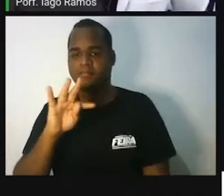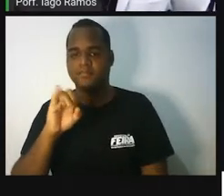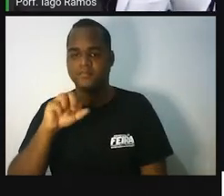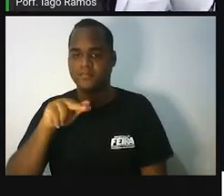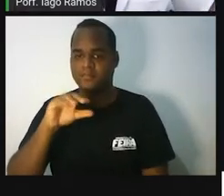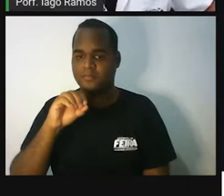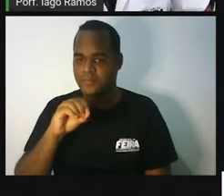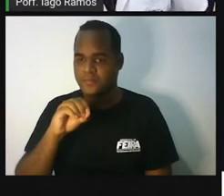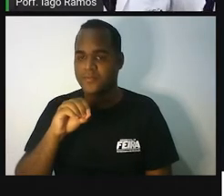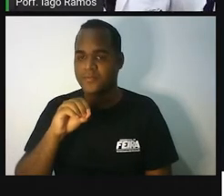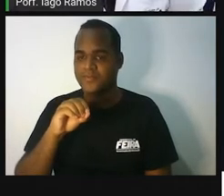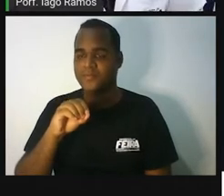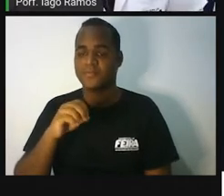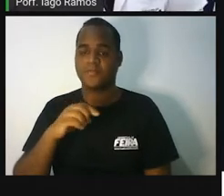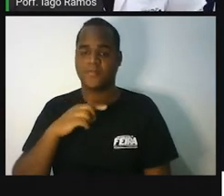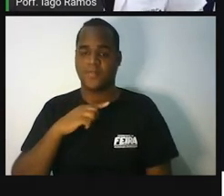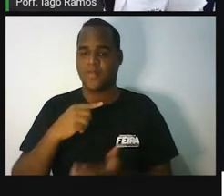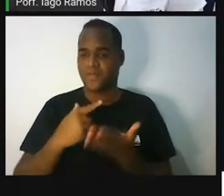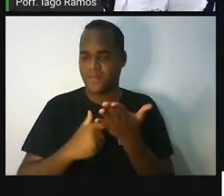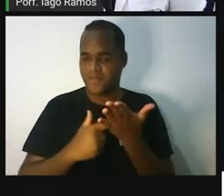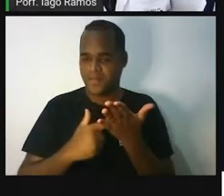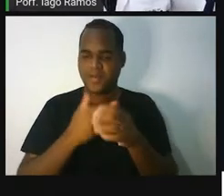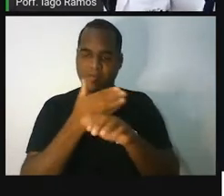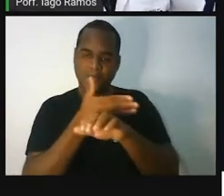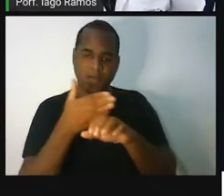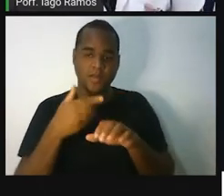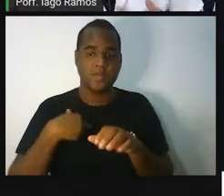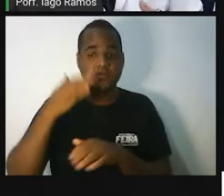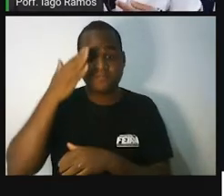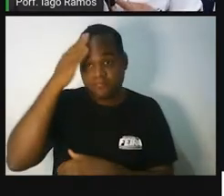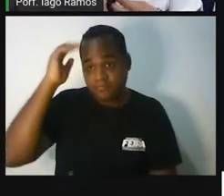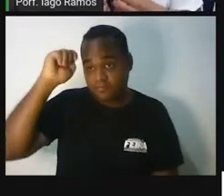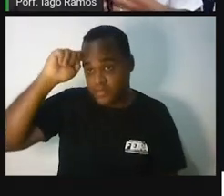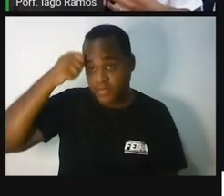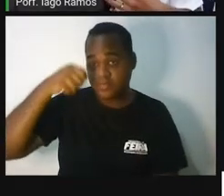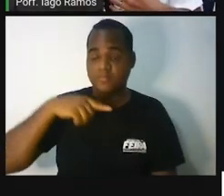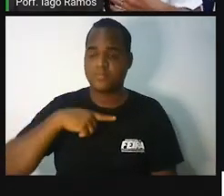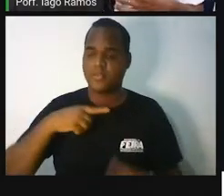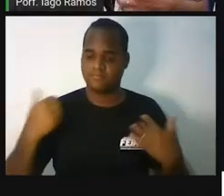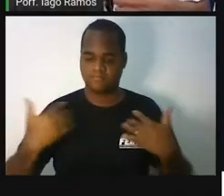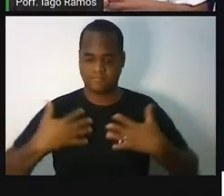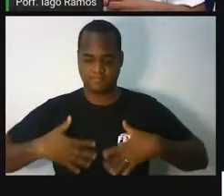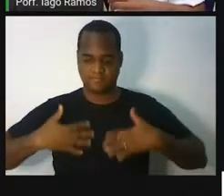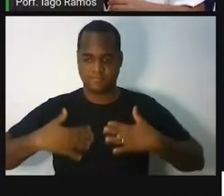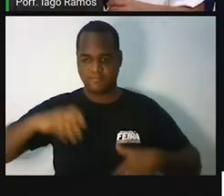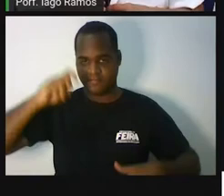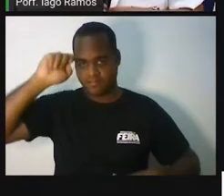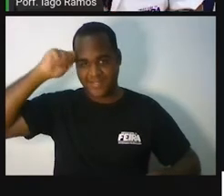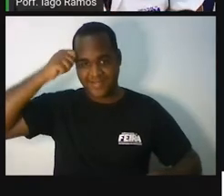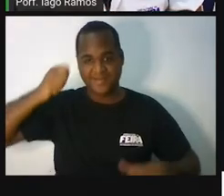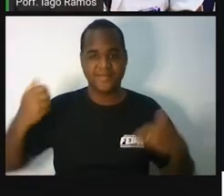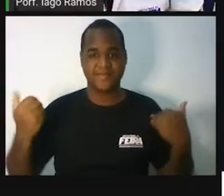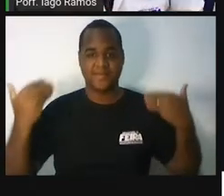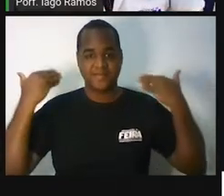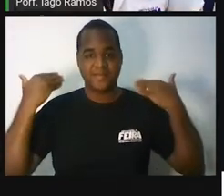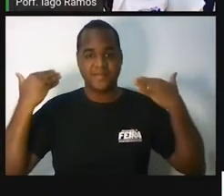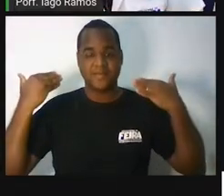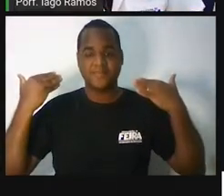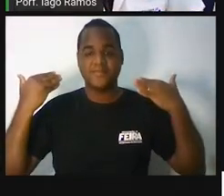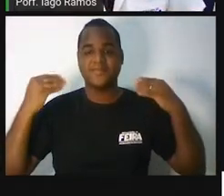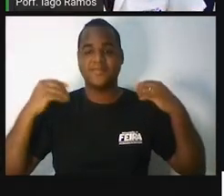Lima. Eu tenho pele branca, cabelo preto, estou vestindo uma camisa preta e por cima um jaleco branco.